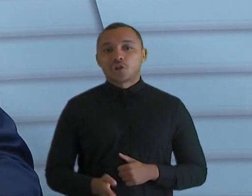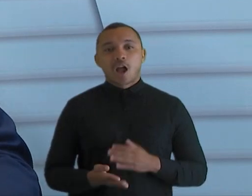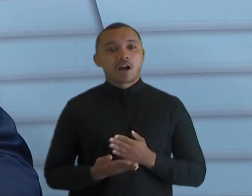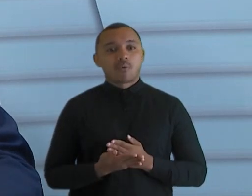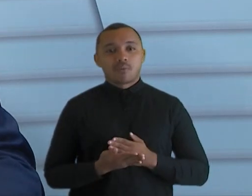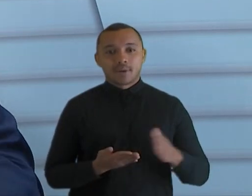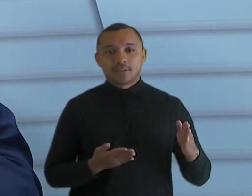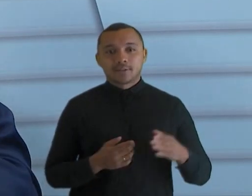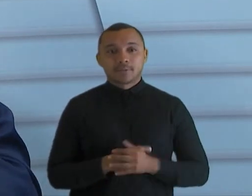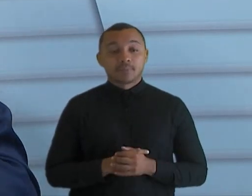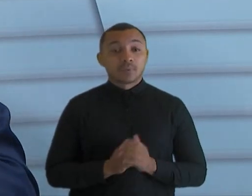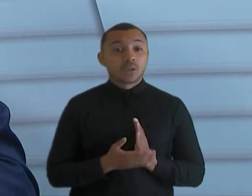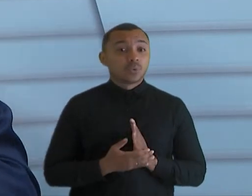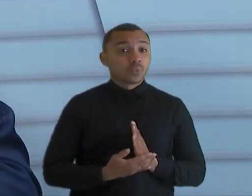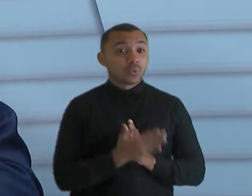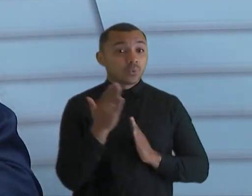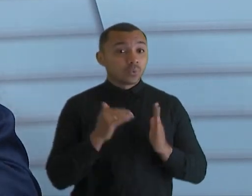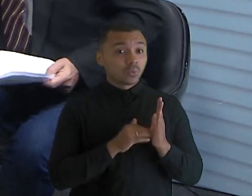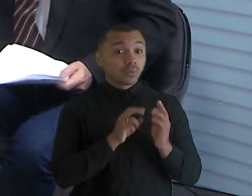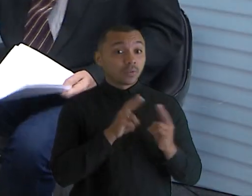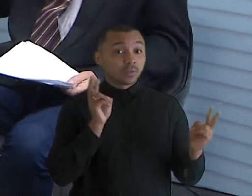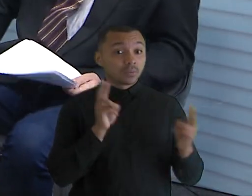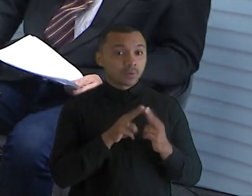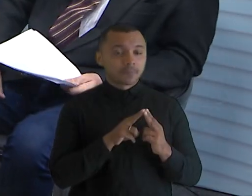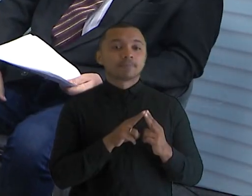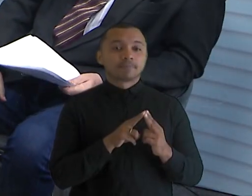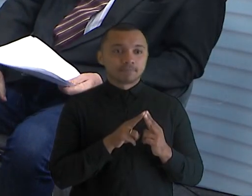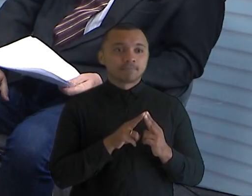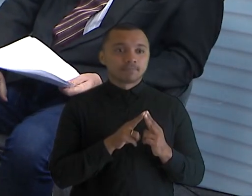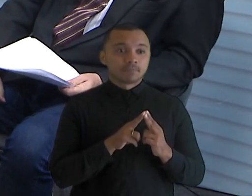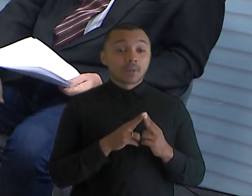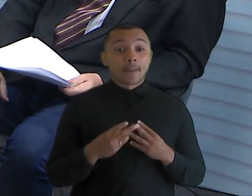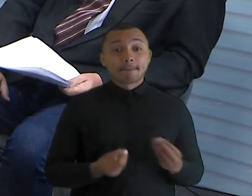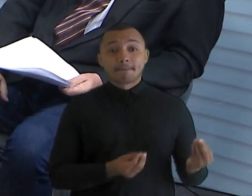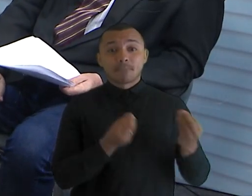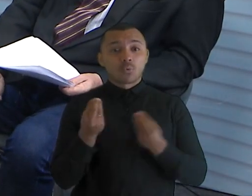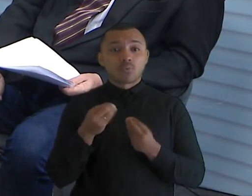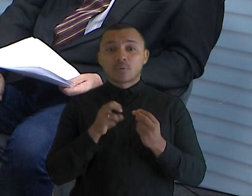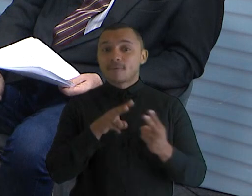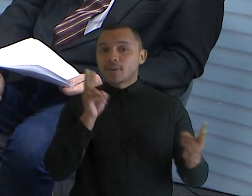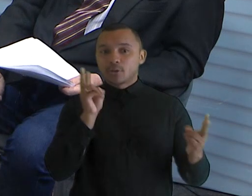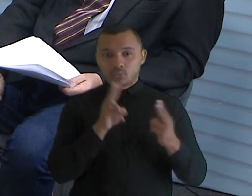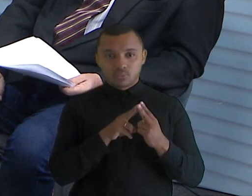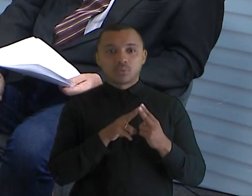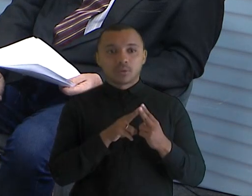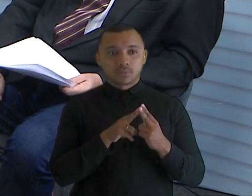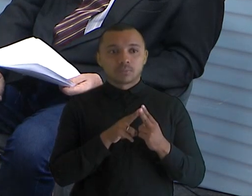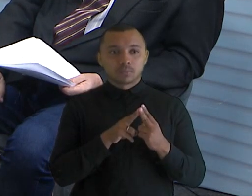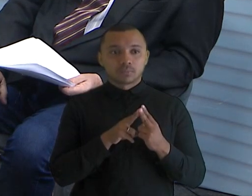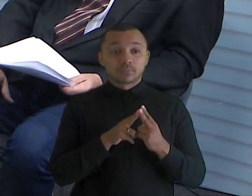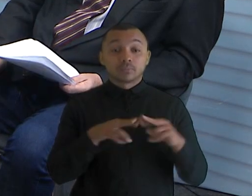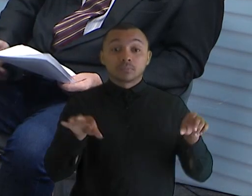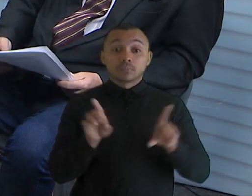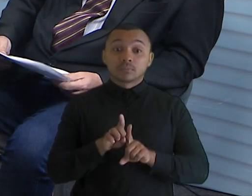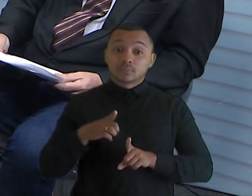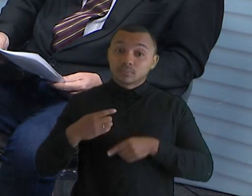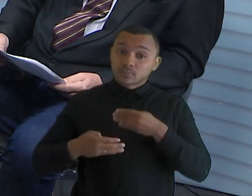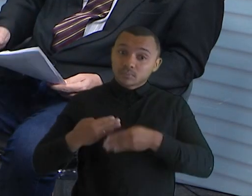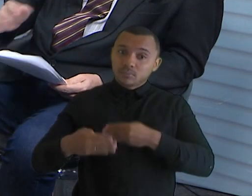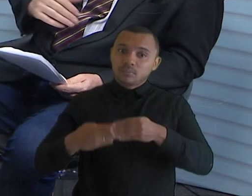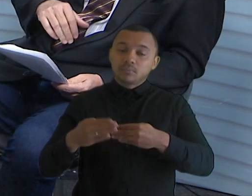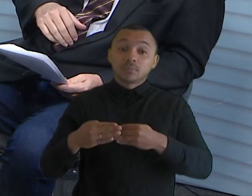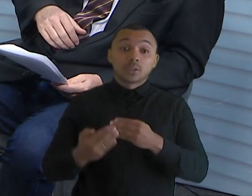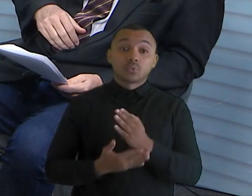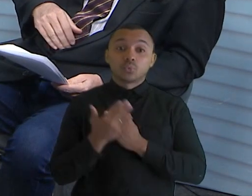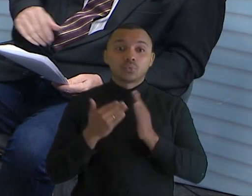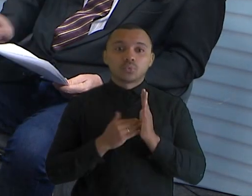pelo tribunal. Está tudo online já o tribunal? Ou ainda tem papel? Tem muita coisa online. O tribunal praticamente está, houve um grande processo de digitalização de tudo,